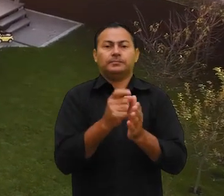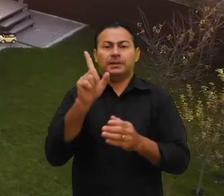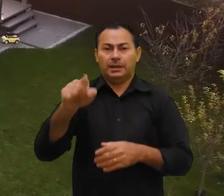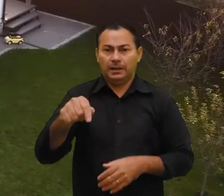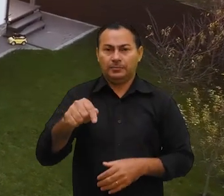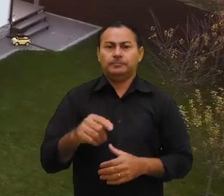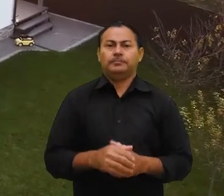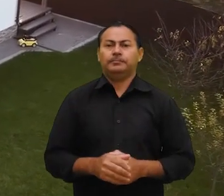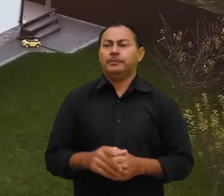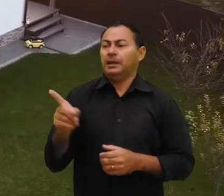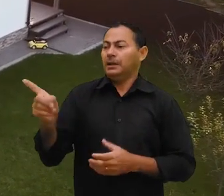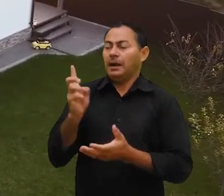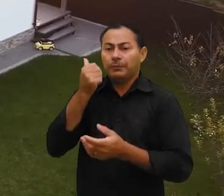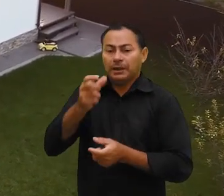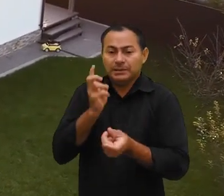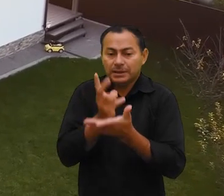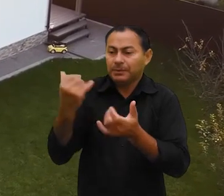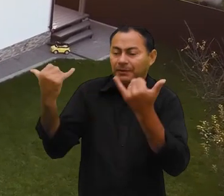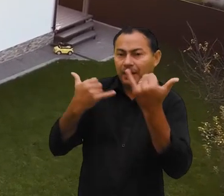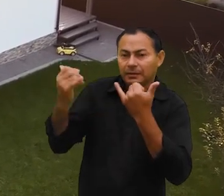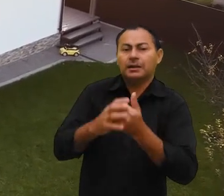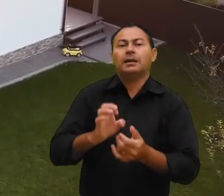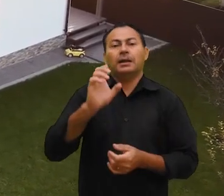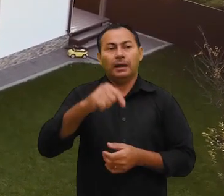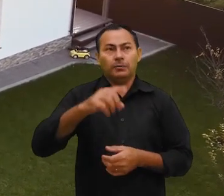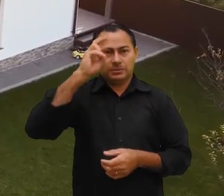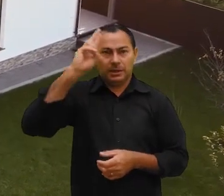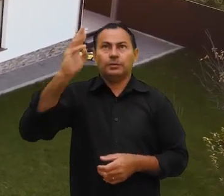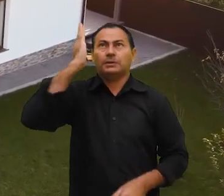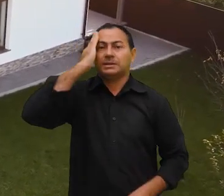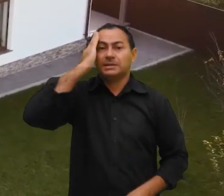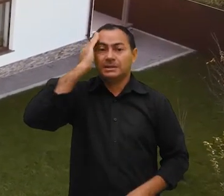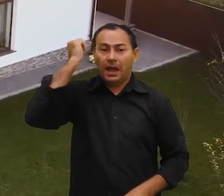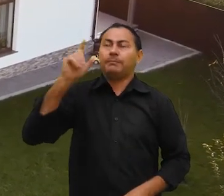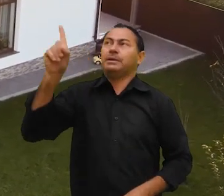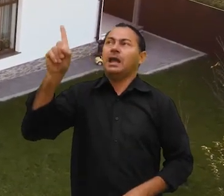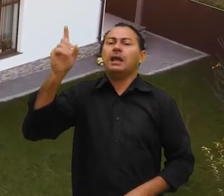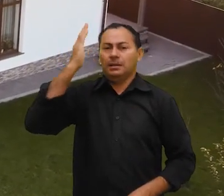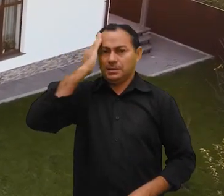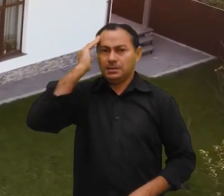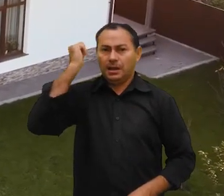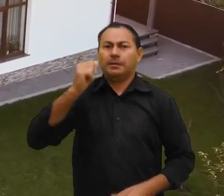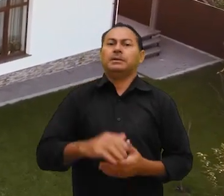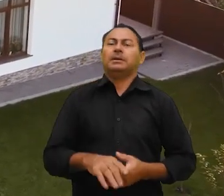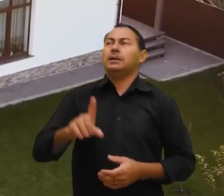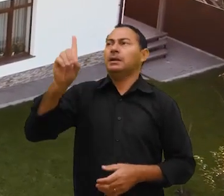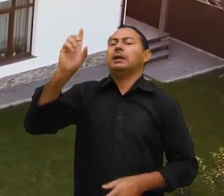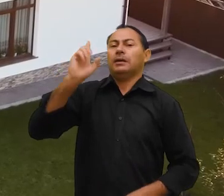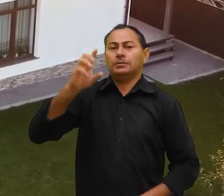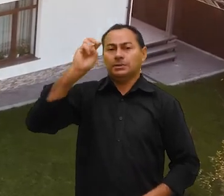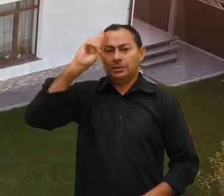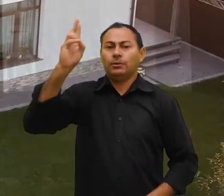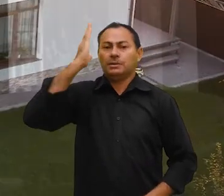registrada é... Ela sempre diz assim... É, o Senhor sabe. É, o Senhor